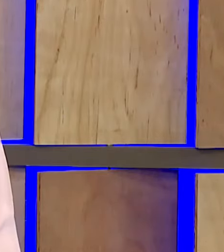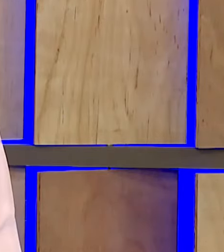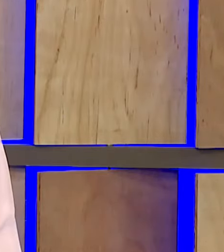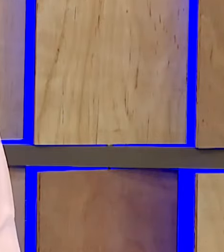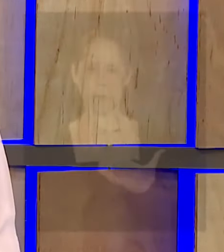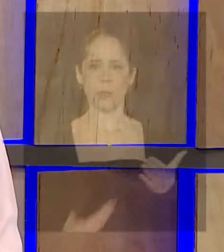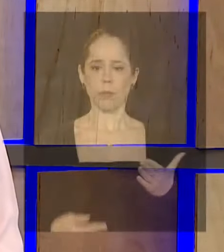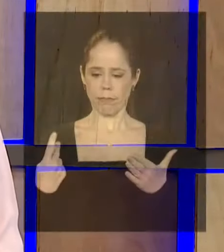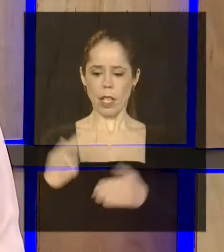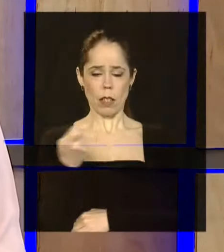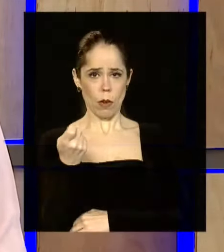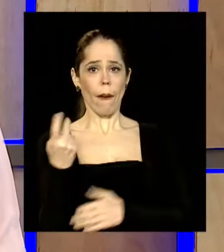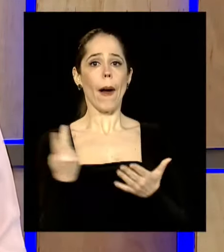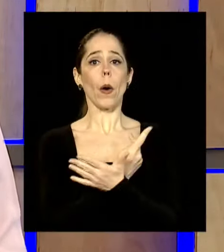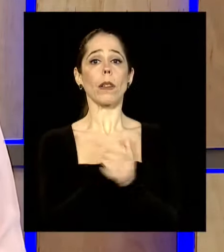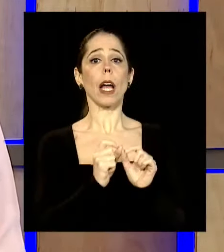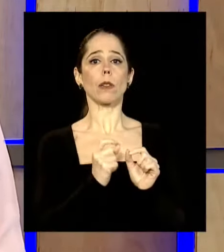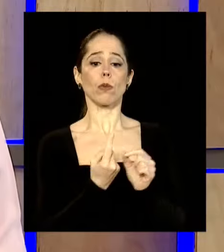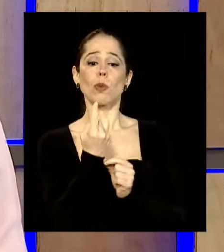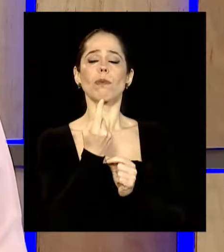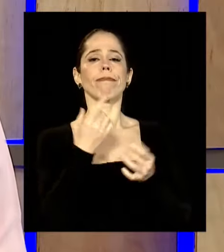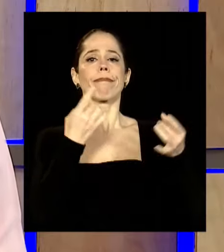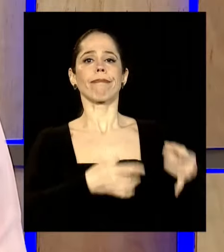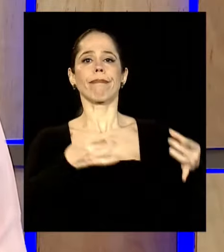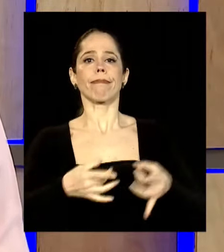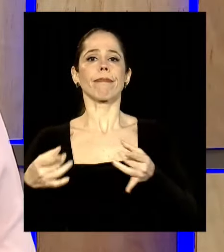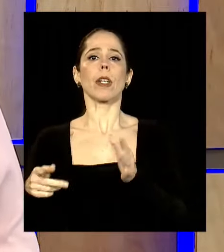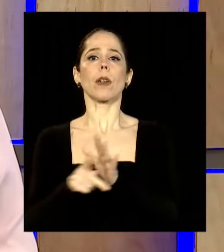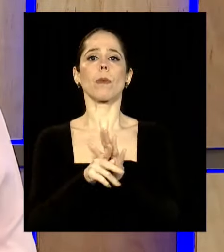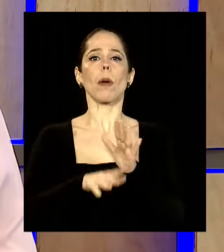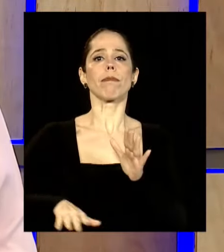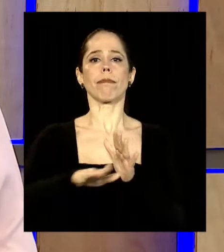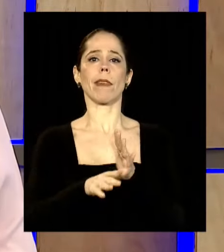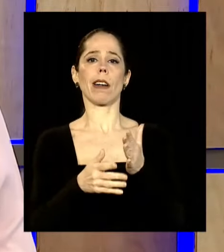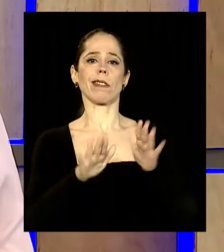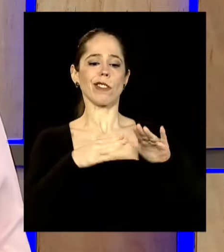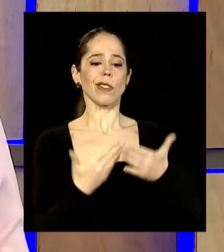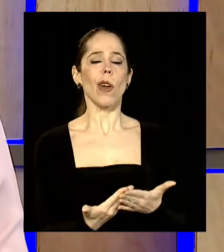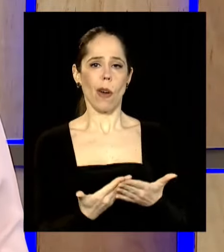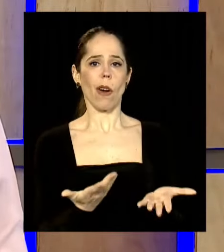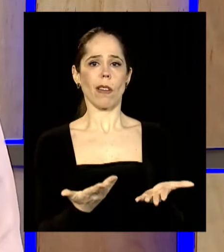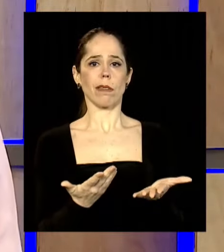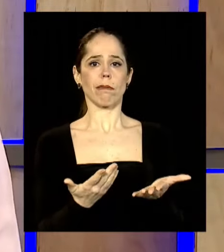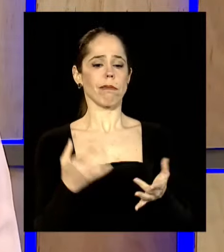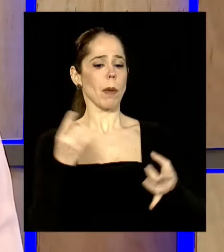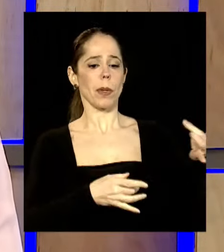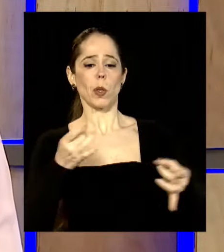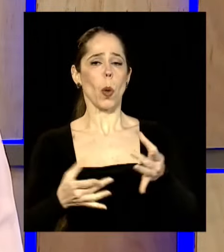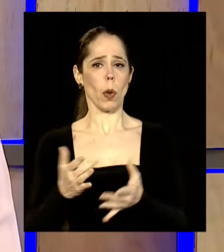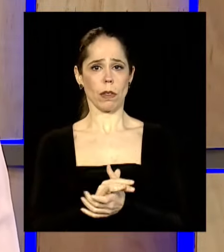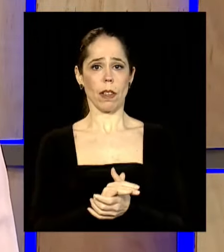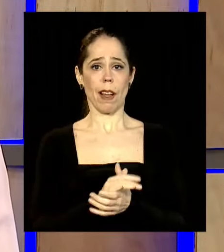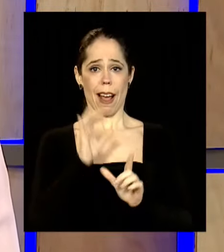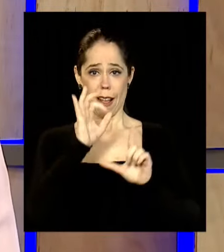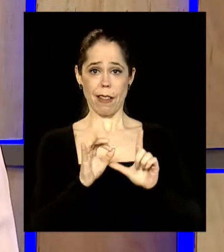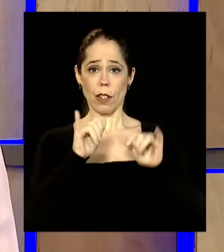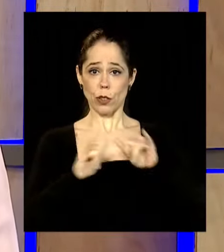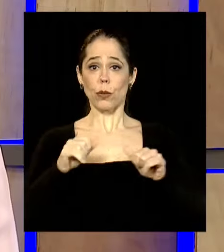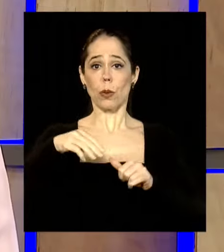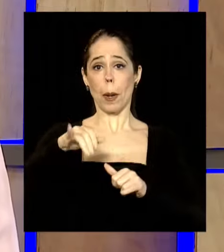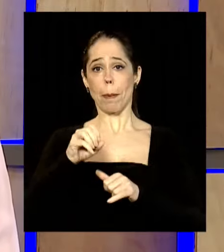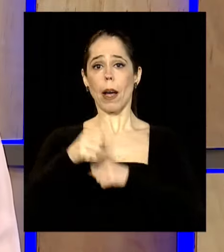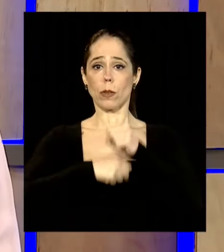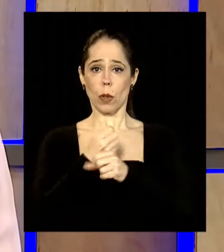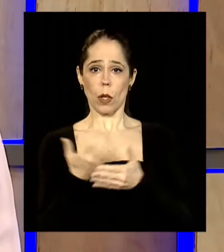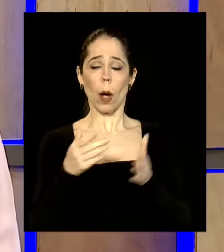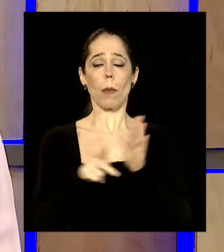Rio Grande do Sul abandonou os bancos escolares. A taxa divulgada em maio deste ano pelo INEP,